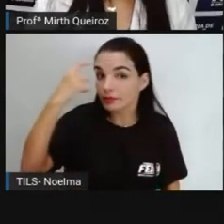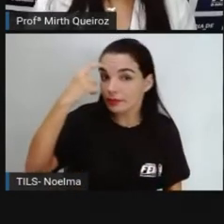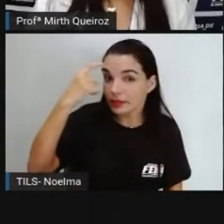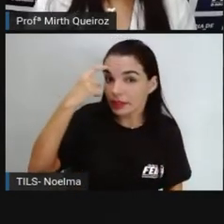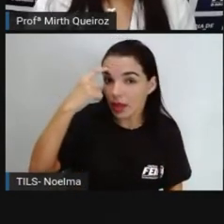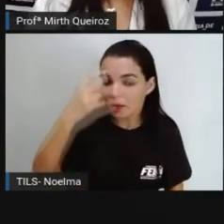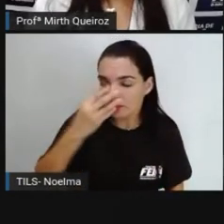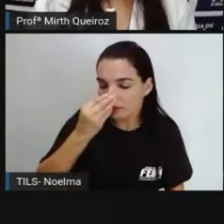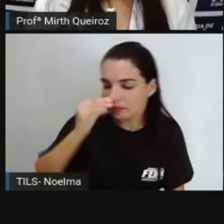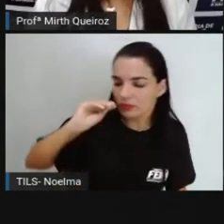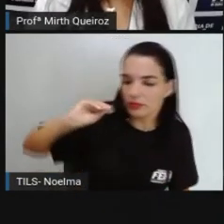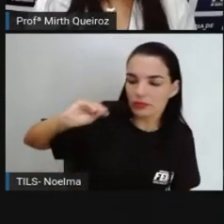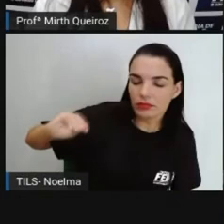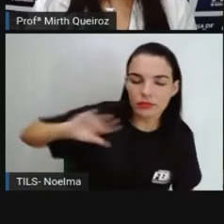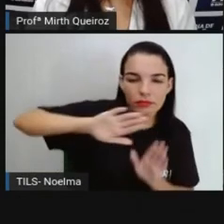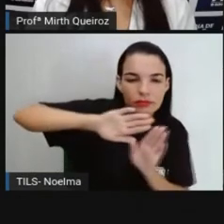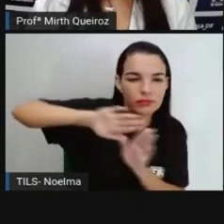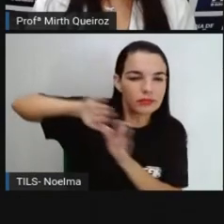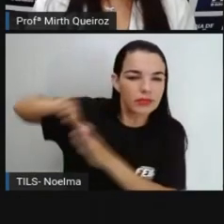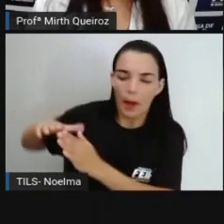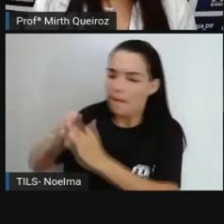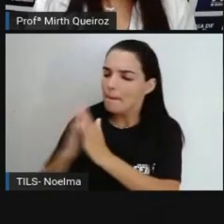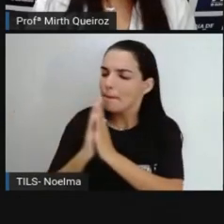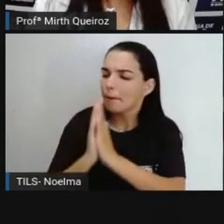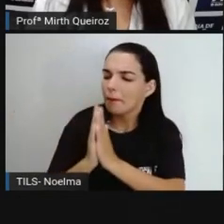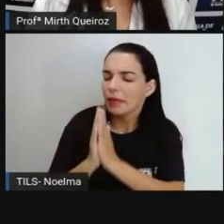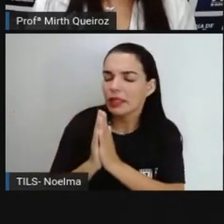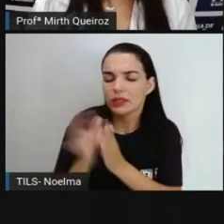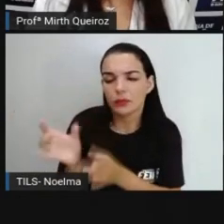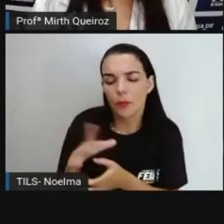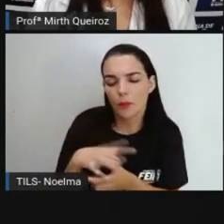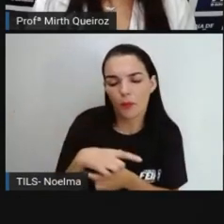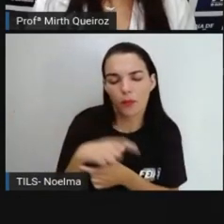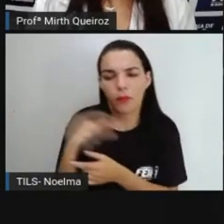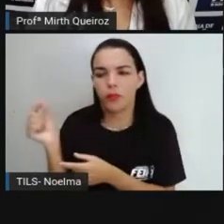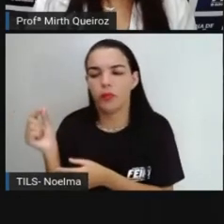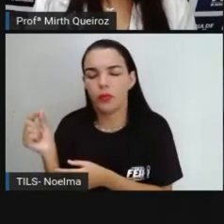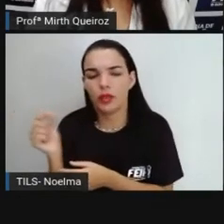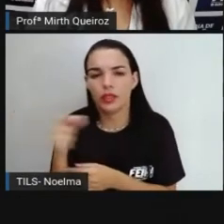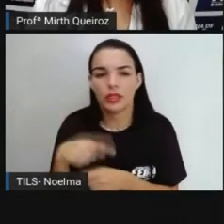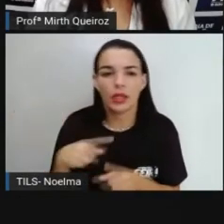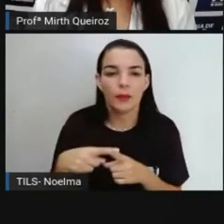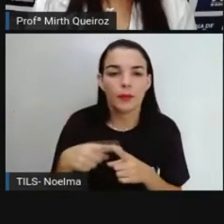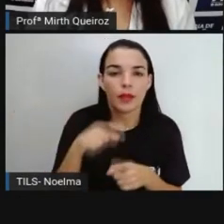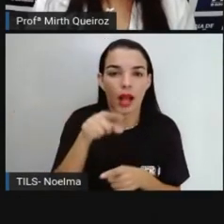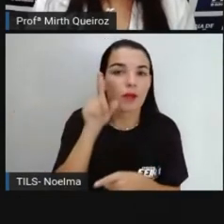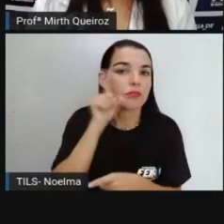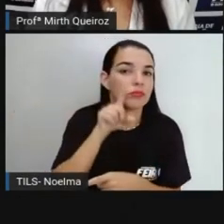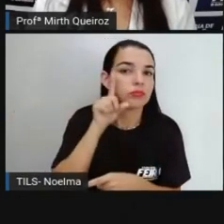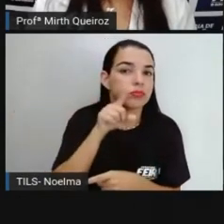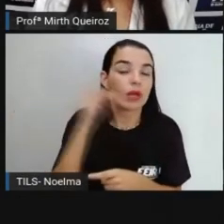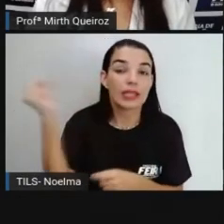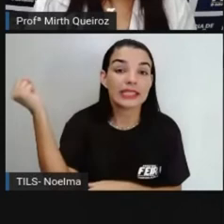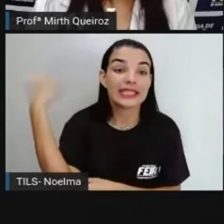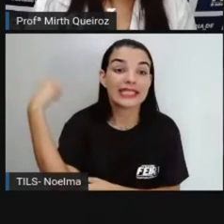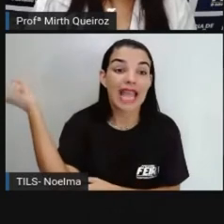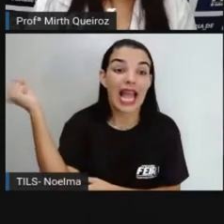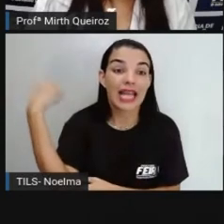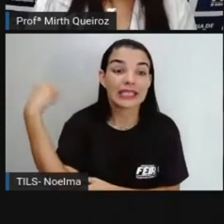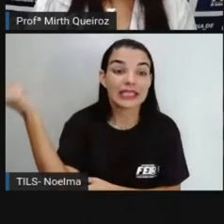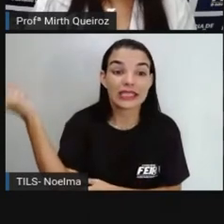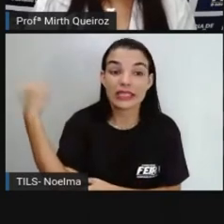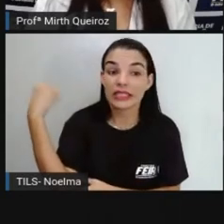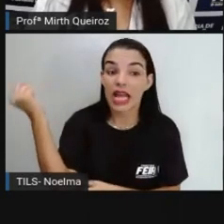Geral de ginástica, né Simone Ariane Biles Ela é uma ginástica profissional dos Estados Unidos Especialista na